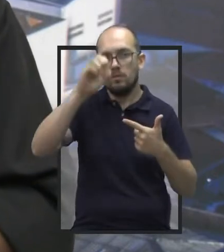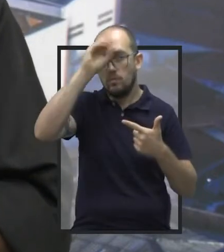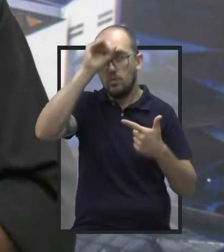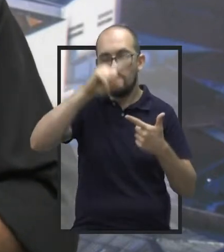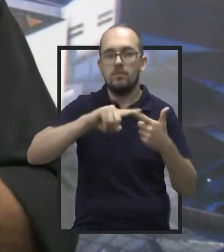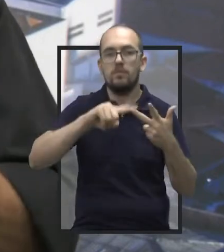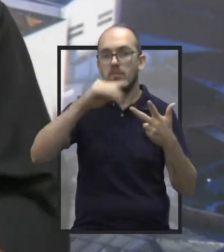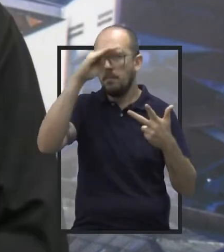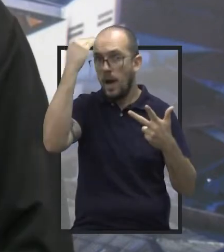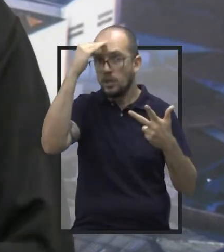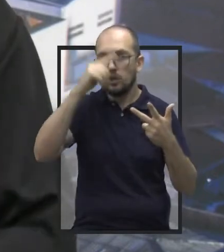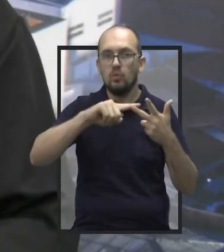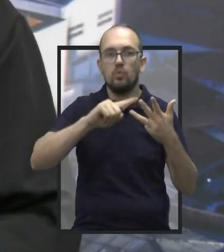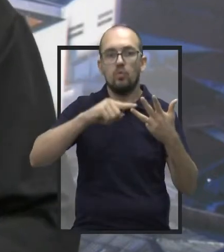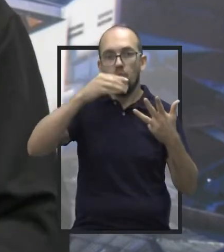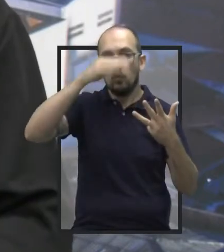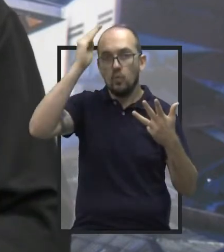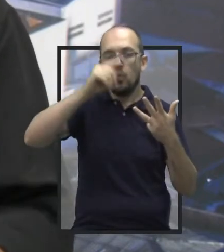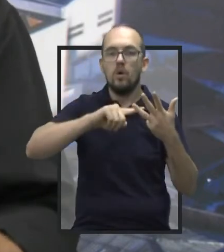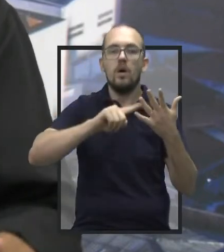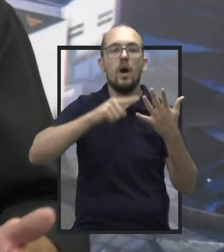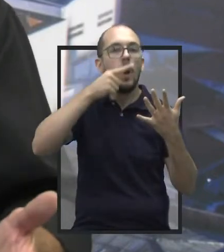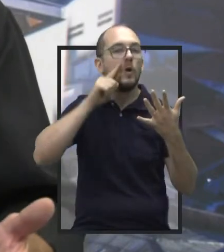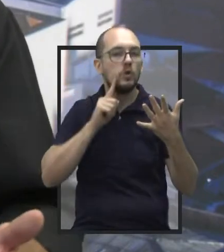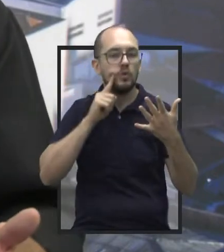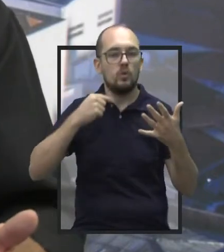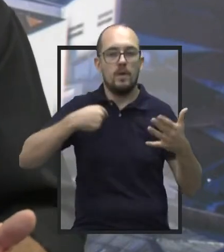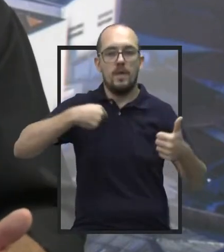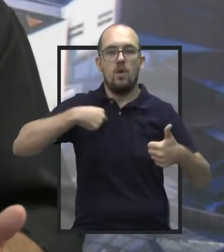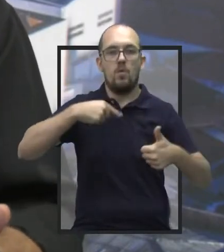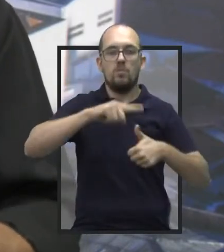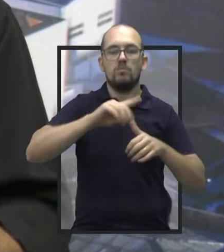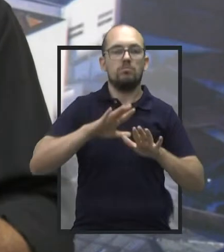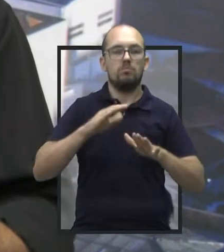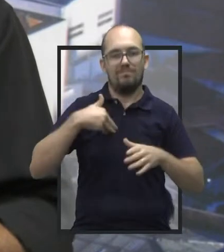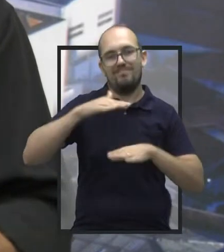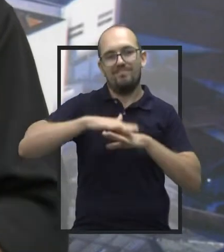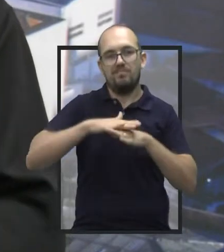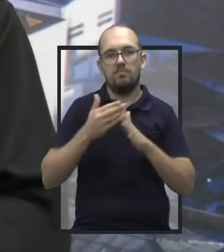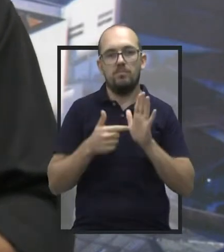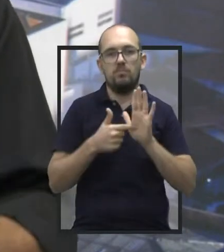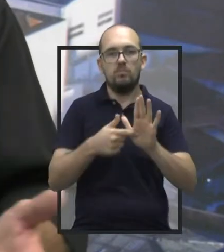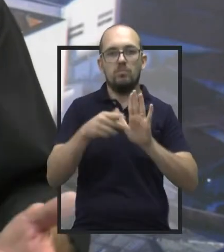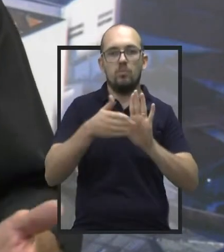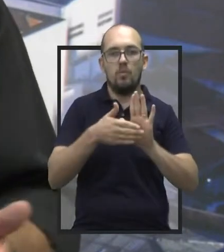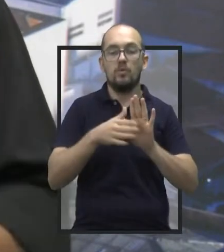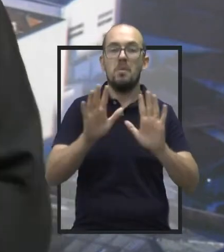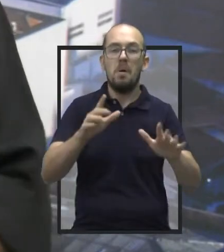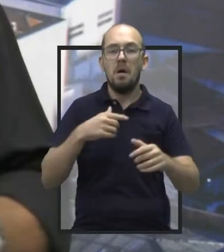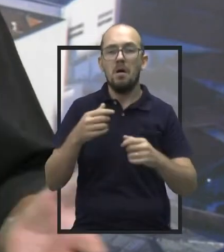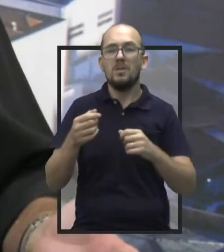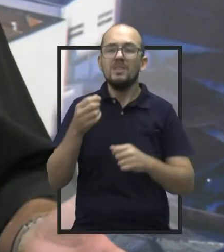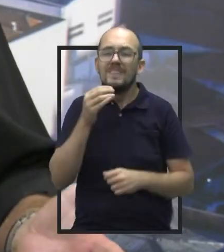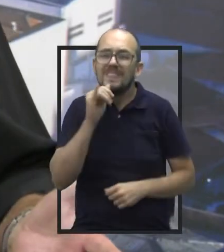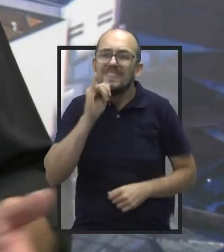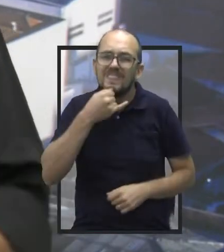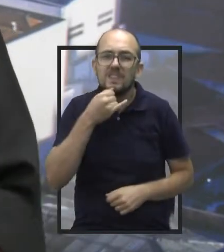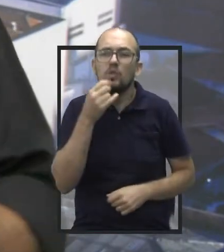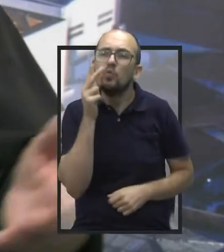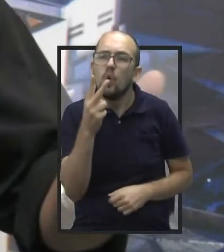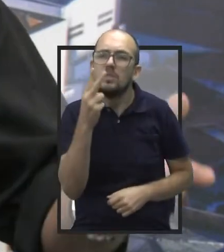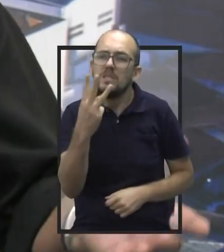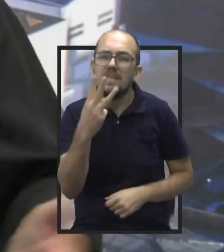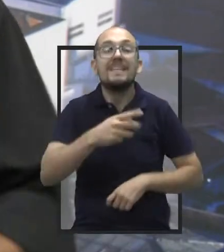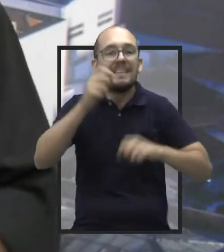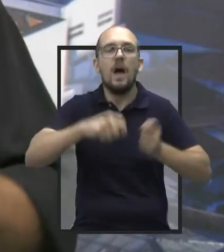João Pacheco, Tuco e o Argentil e mais o autor do projeto. Infelizmente, se tem mais dois, três votos, a gente teria